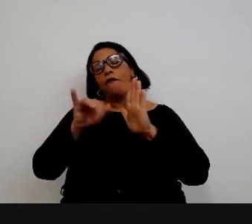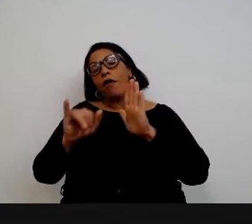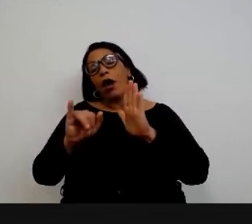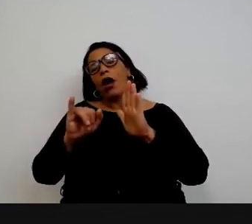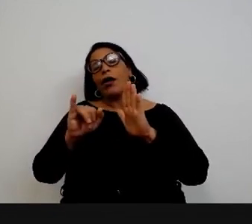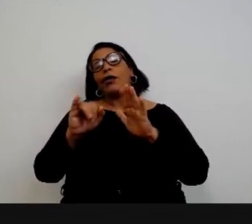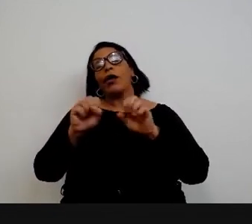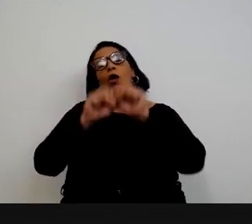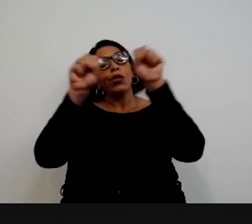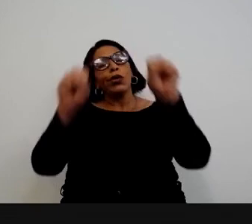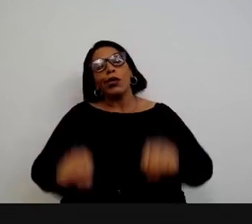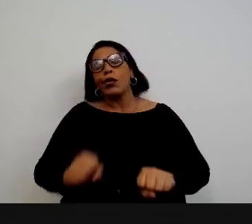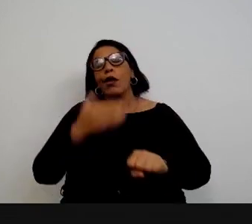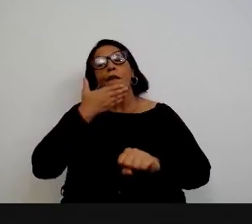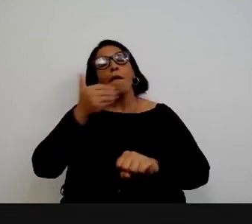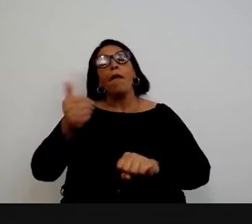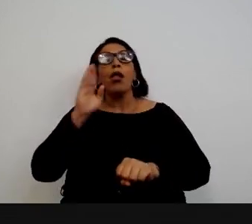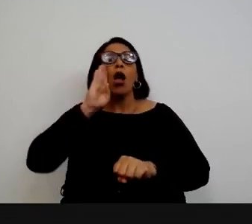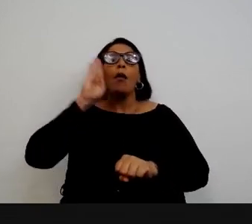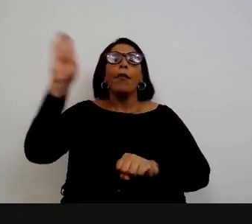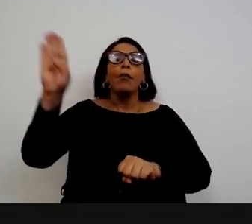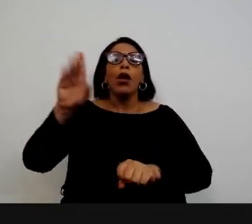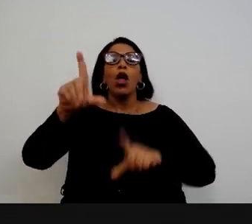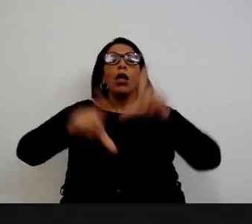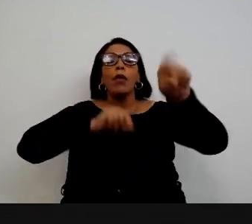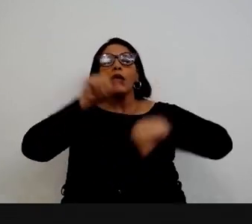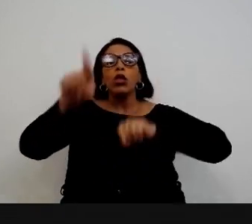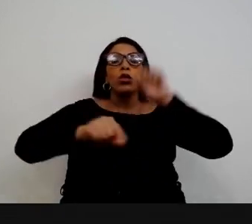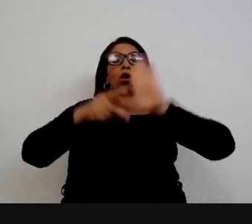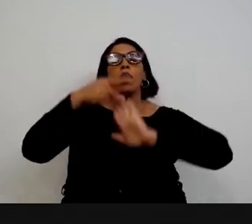sistemática que a gente tem de priorização de projetos